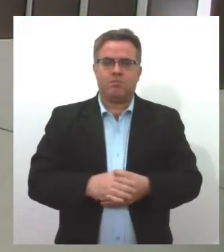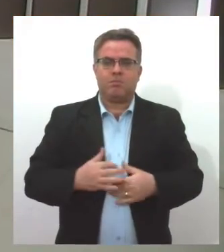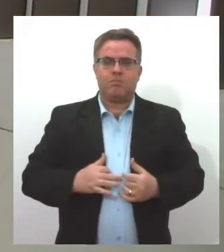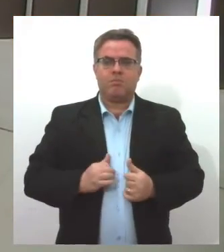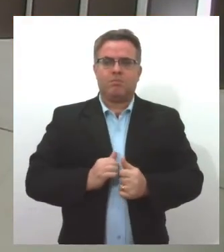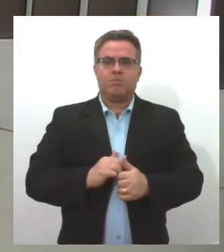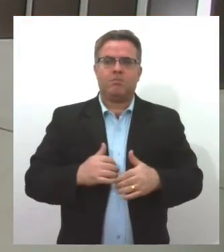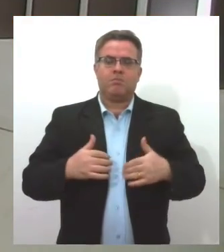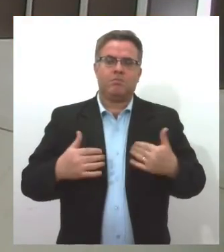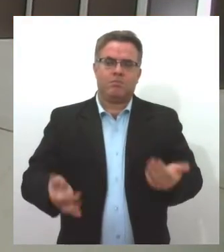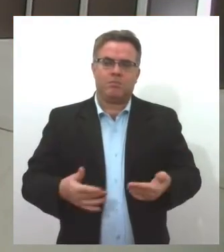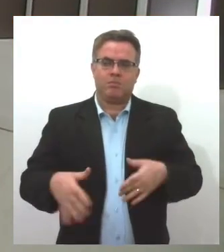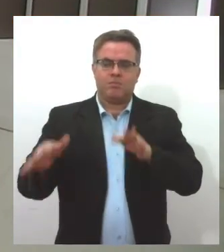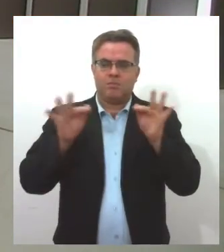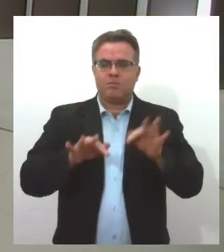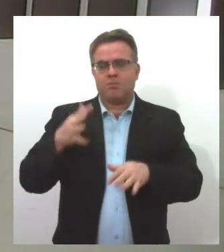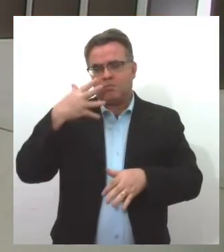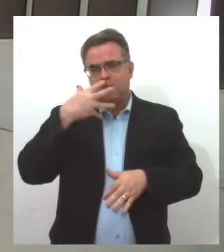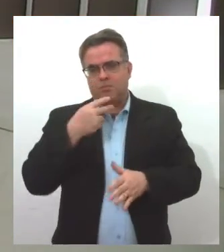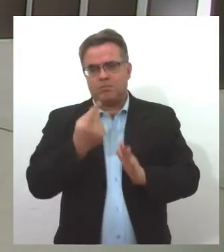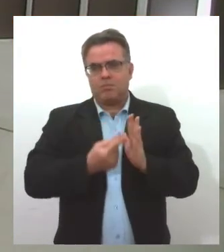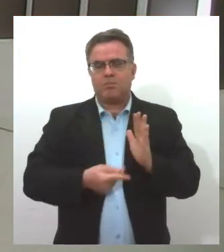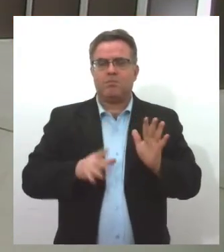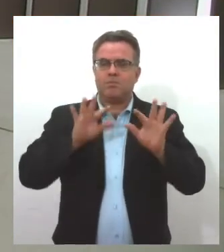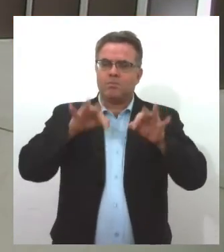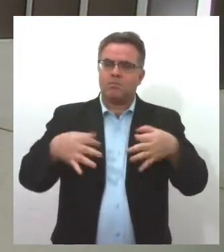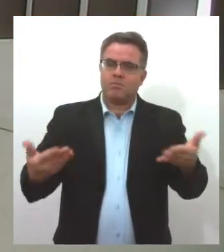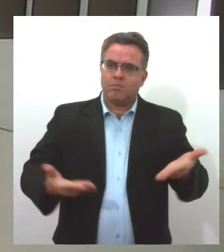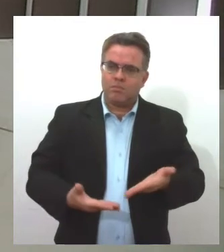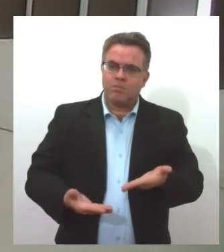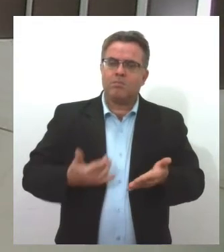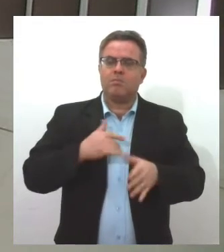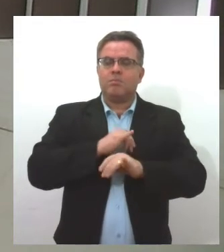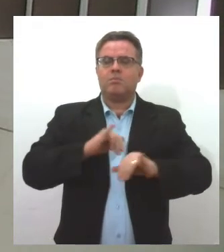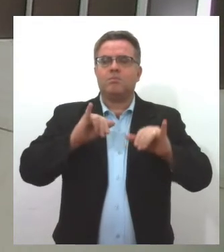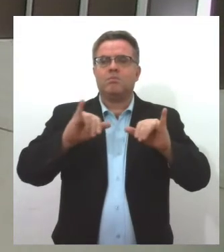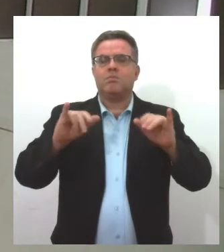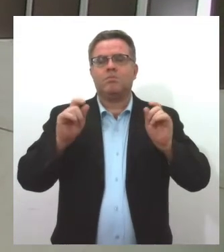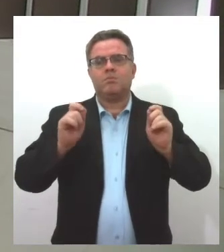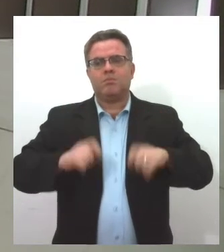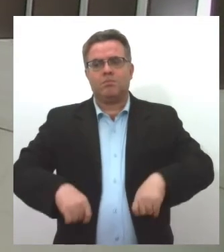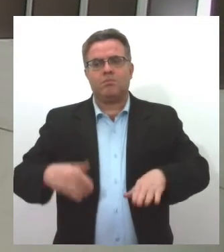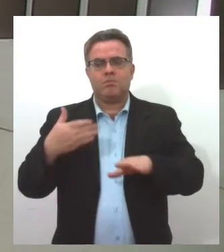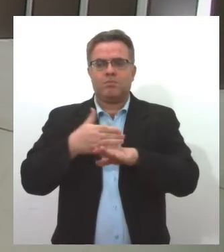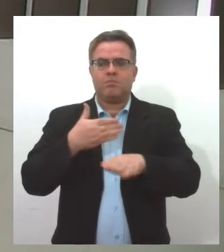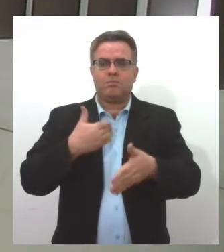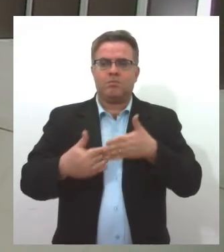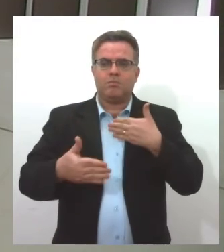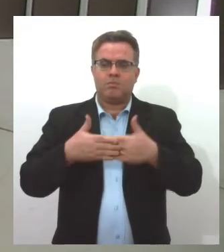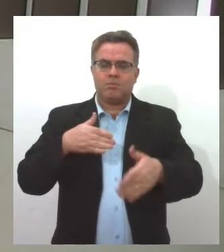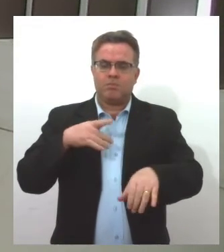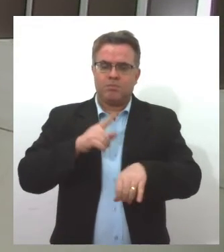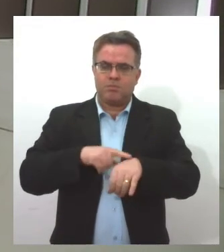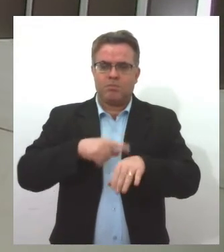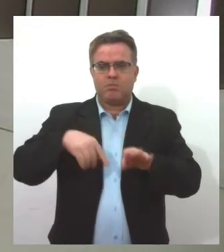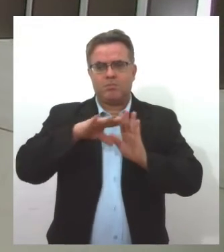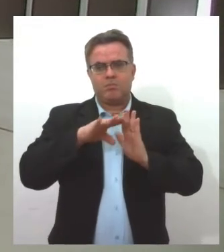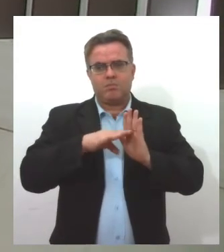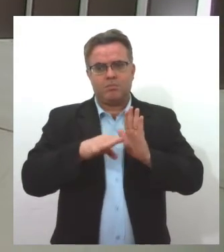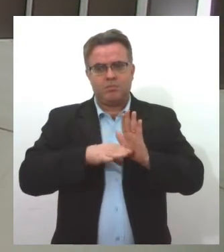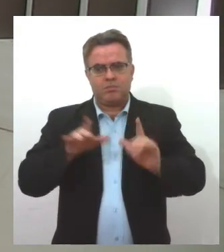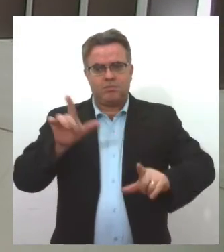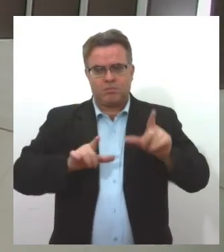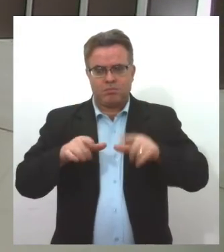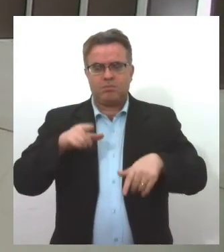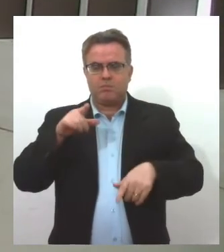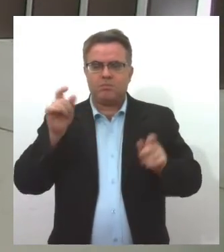que bacana esse projeto né a gente fica por aqui outras notícias você confere a qualquer momento em nossa programação você pode